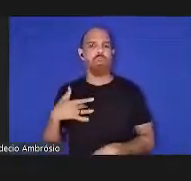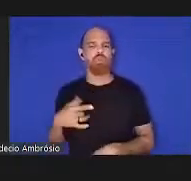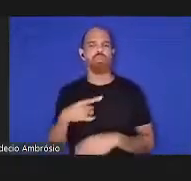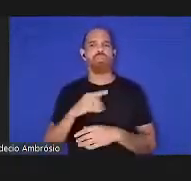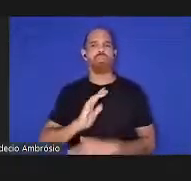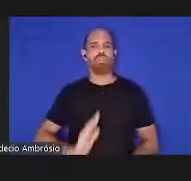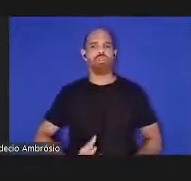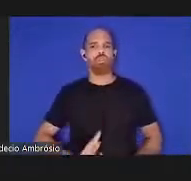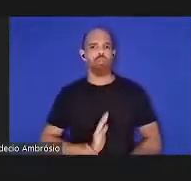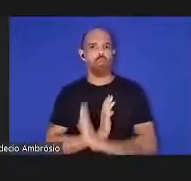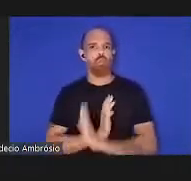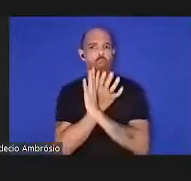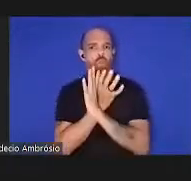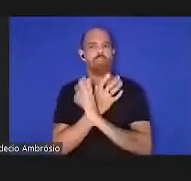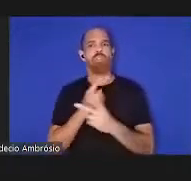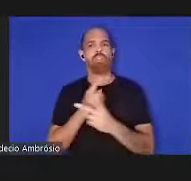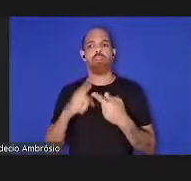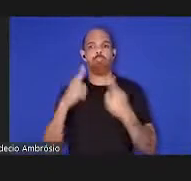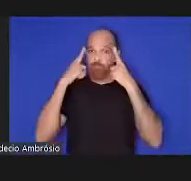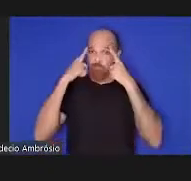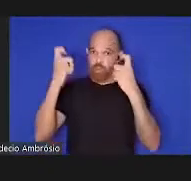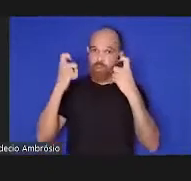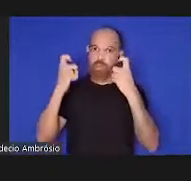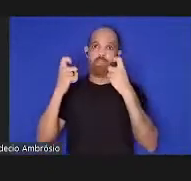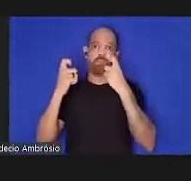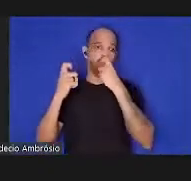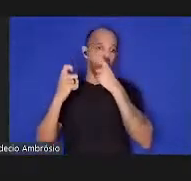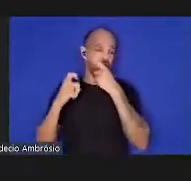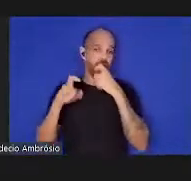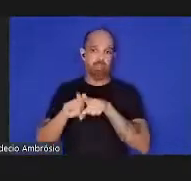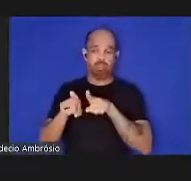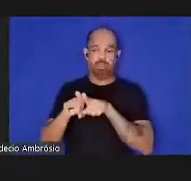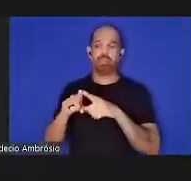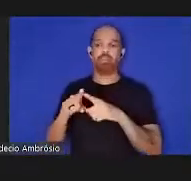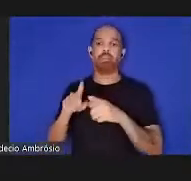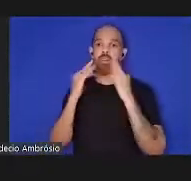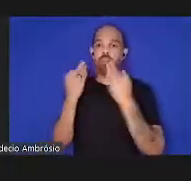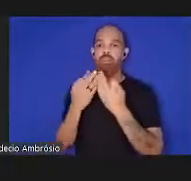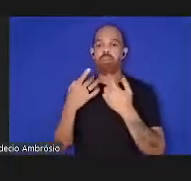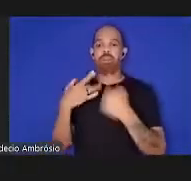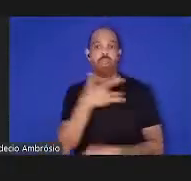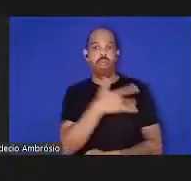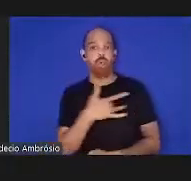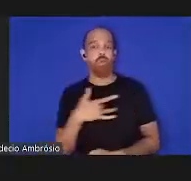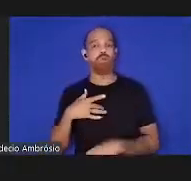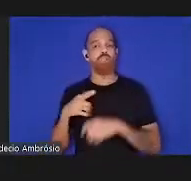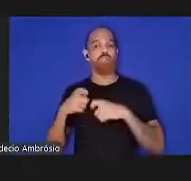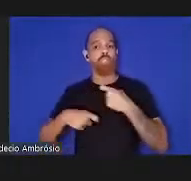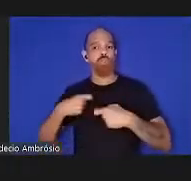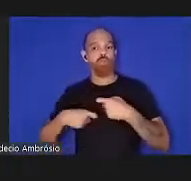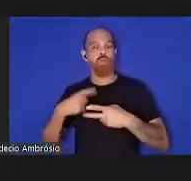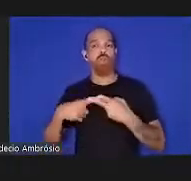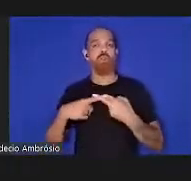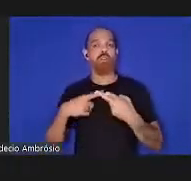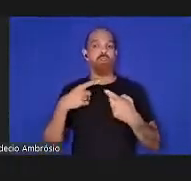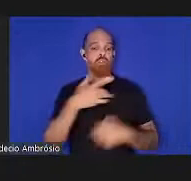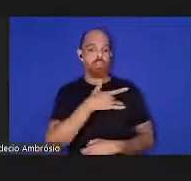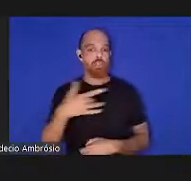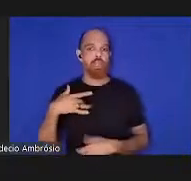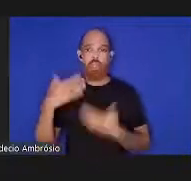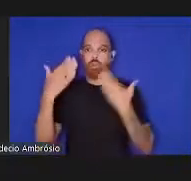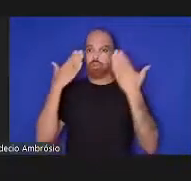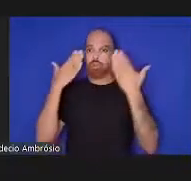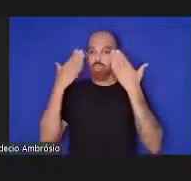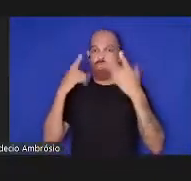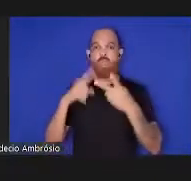incluindo violência contra parceiros íntimos saúde sexual abuso de substâncias saúde mental saúde oral via